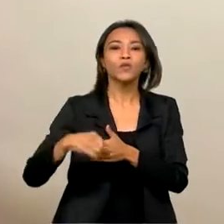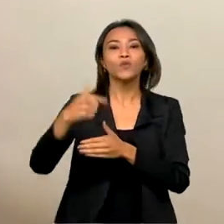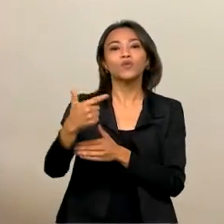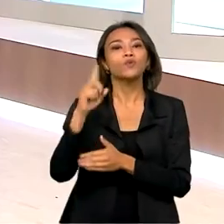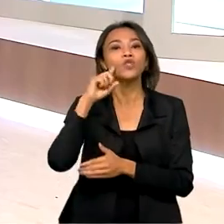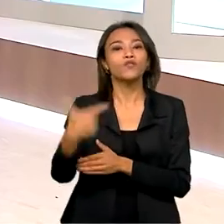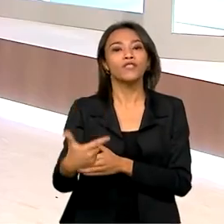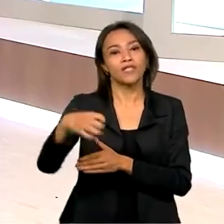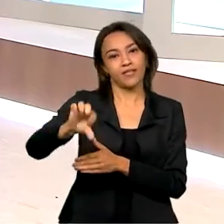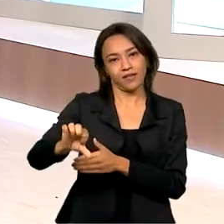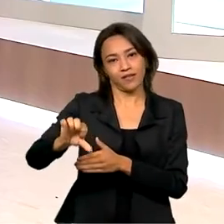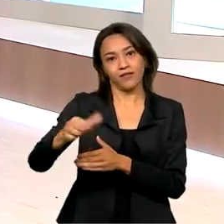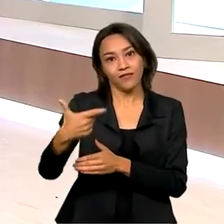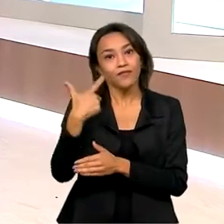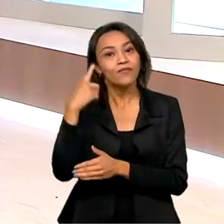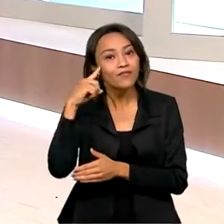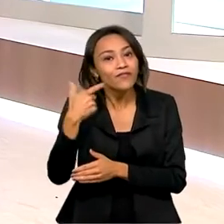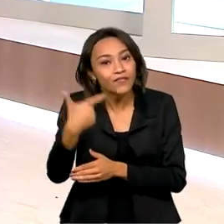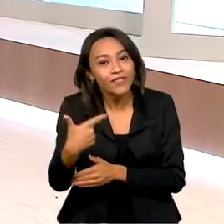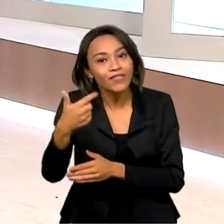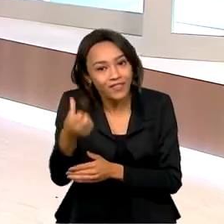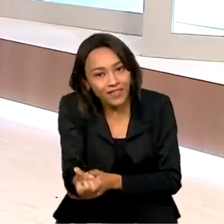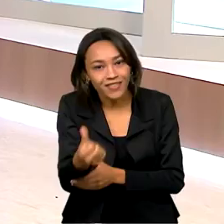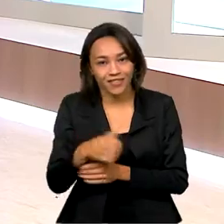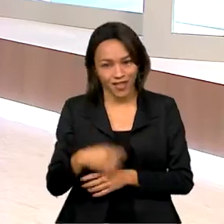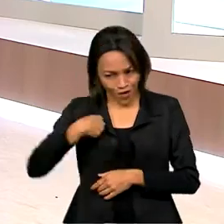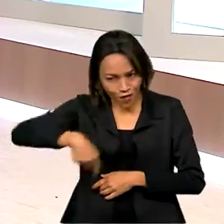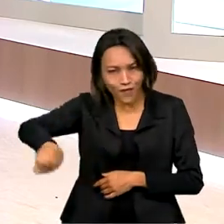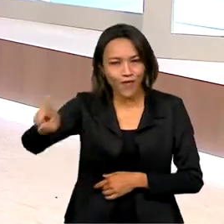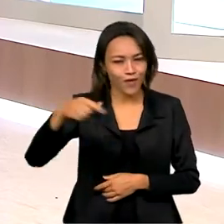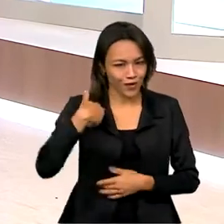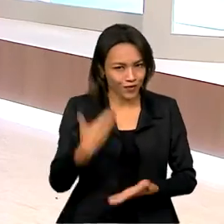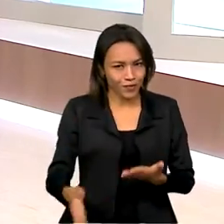Brasília também. esse do Luiz Gonzaga eu não perco por nada. E você, hein?